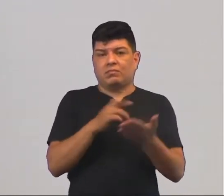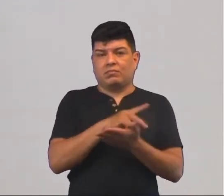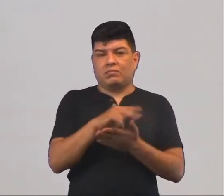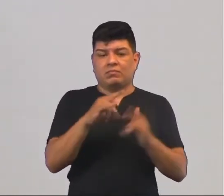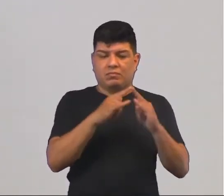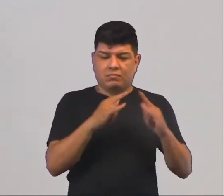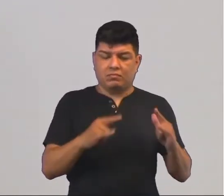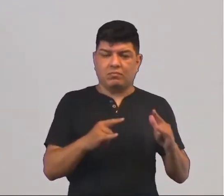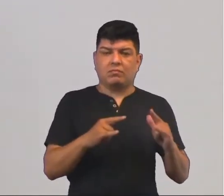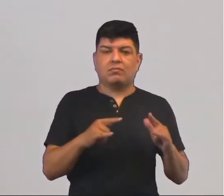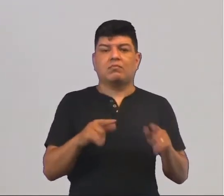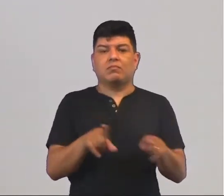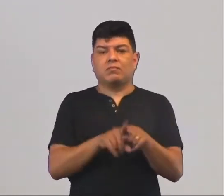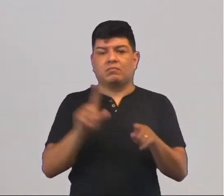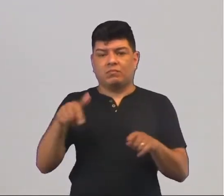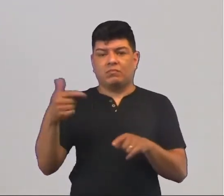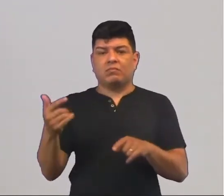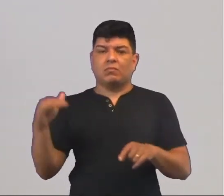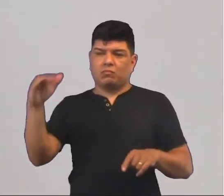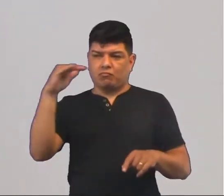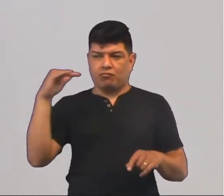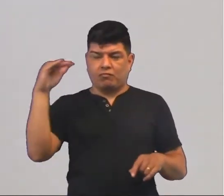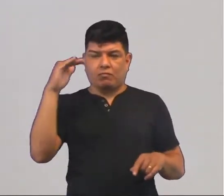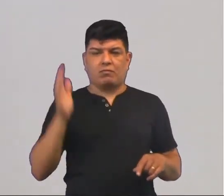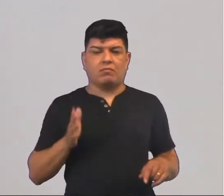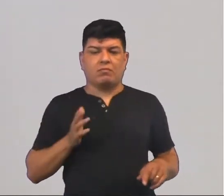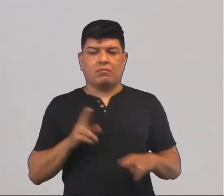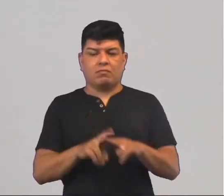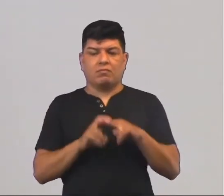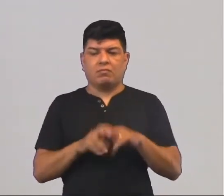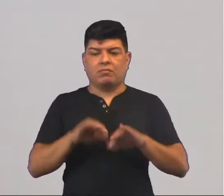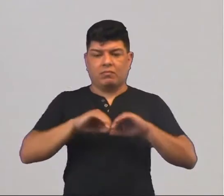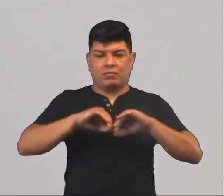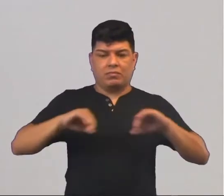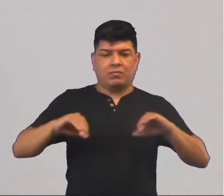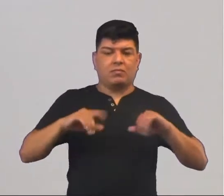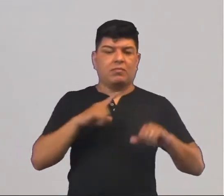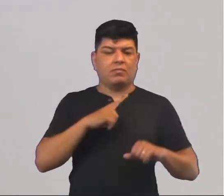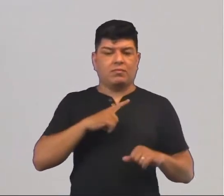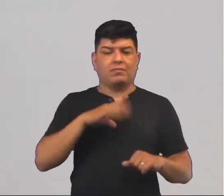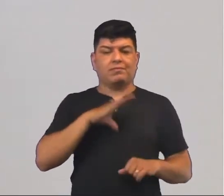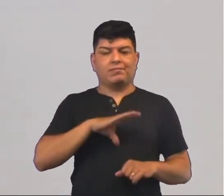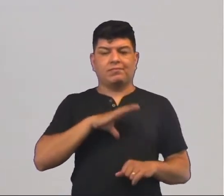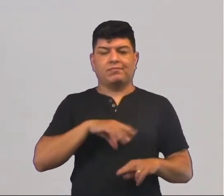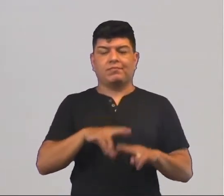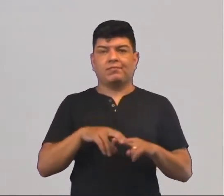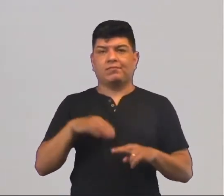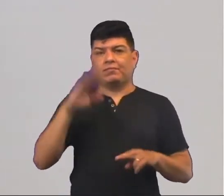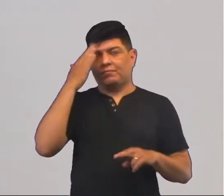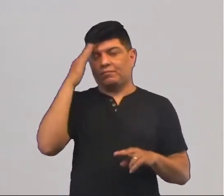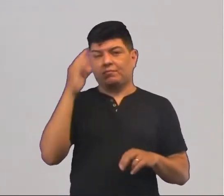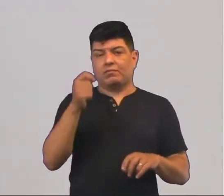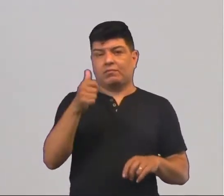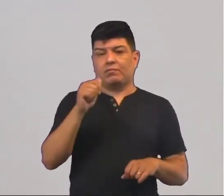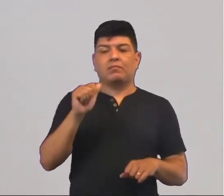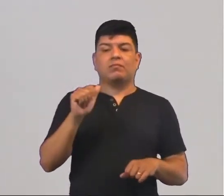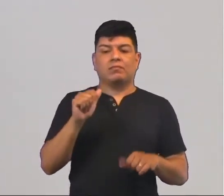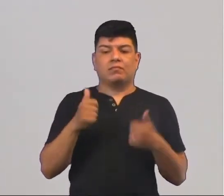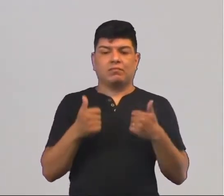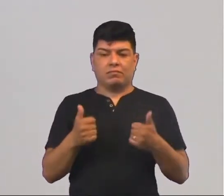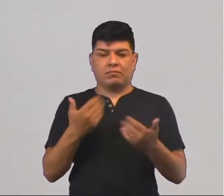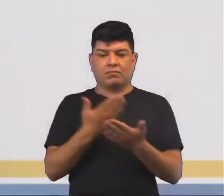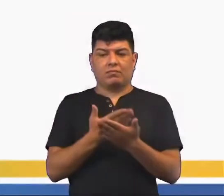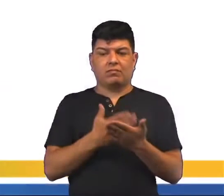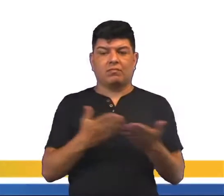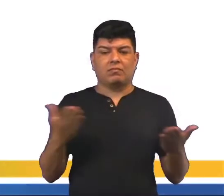bairros de classe média, classe média alta. Então há essa separação entre a cidade e a gente vai entender um pouquinho sobre isto